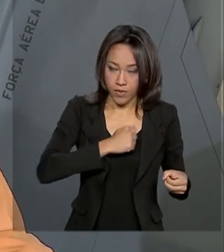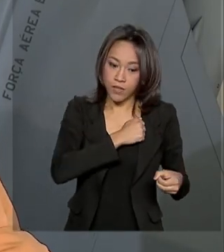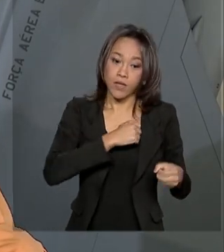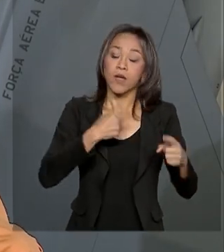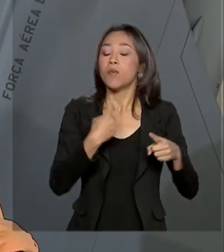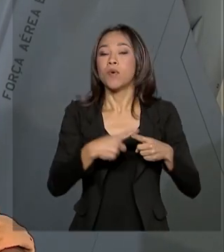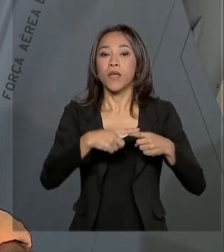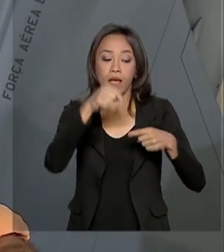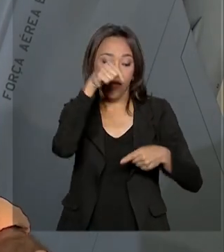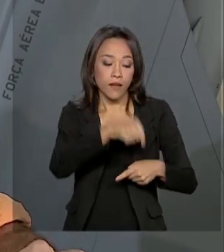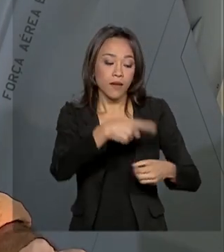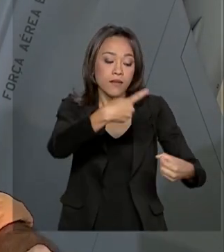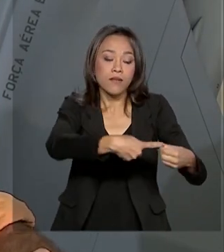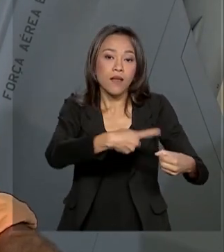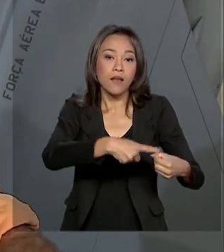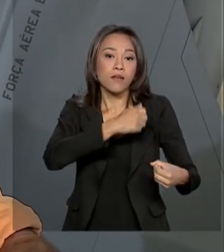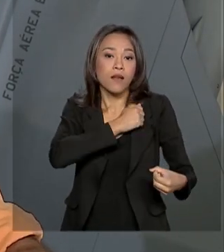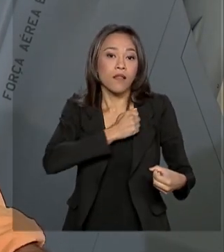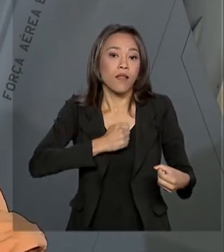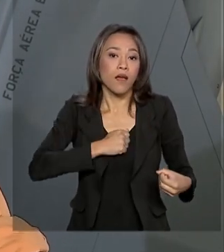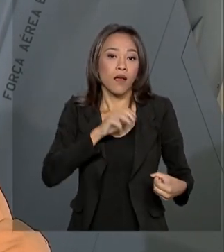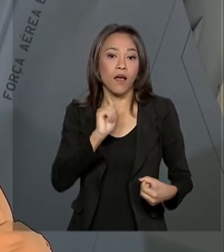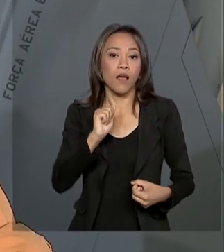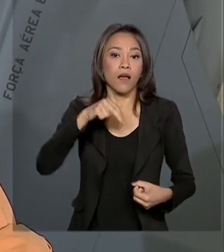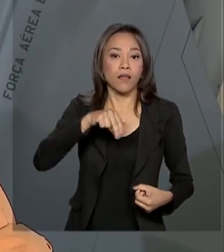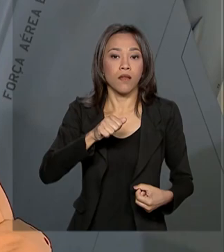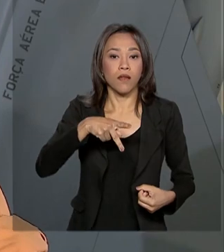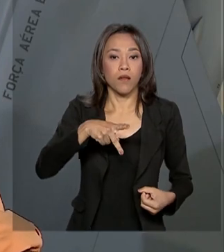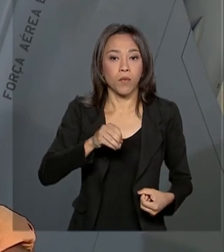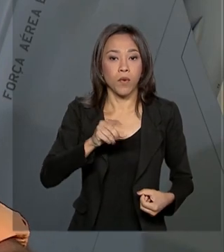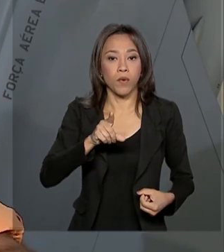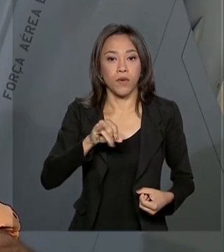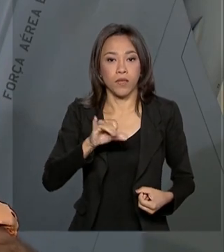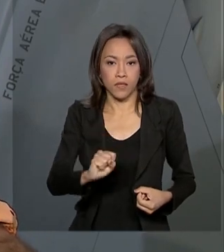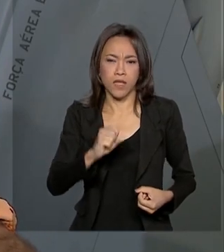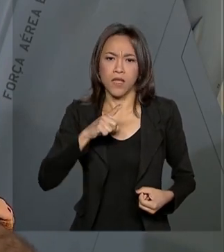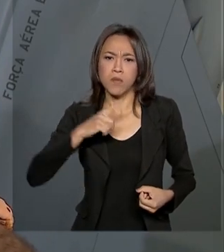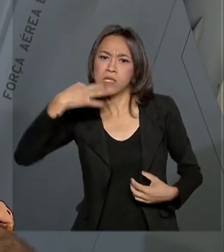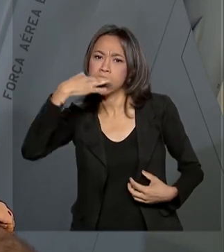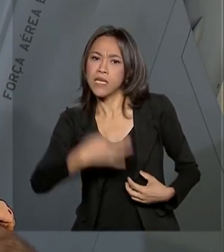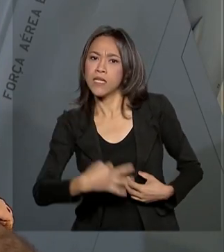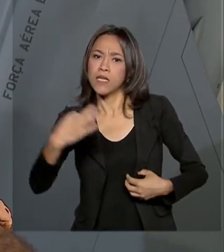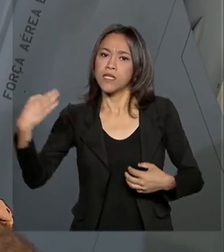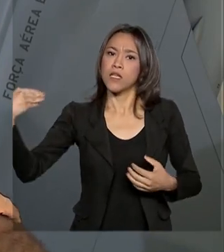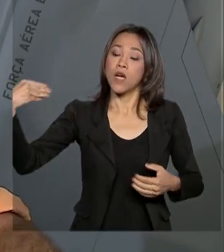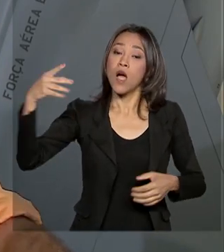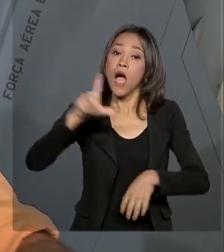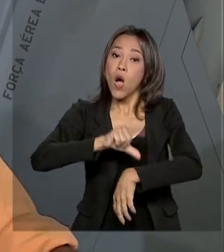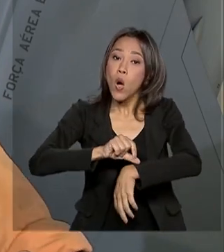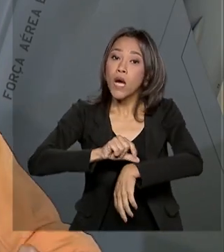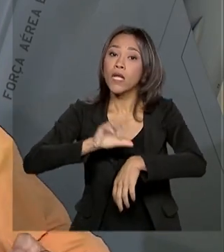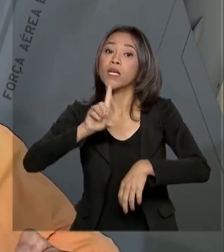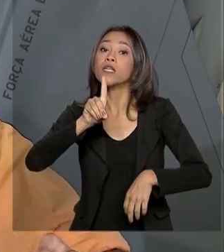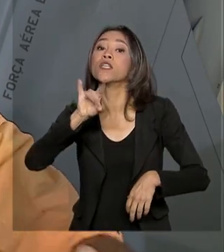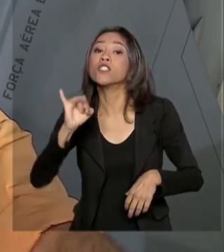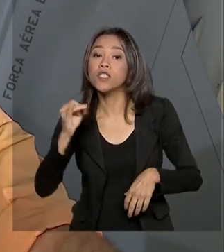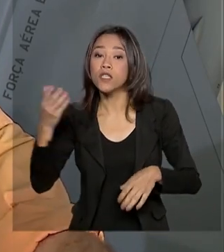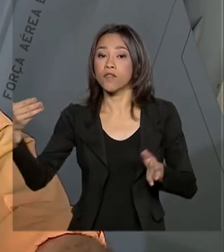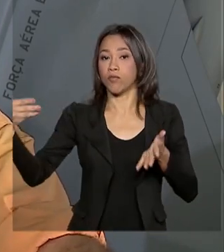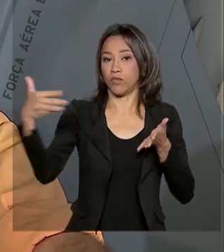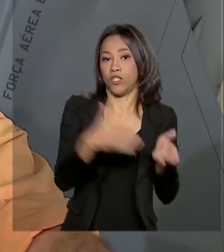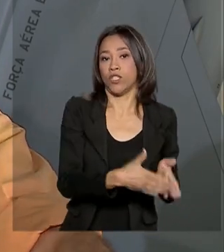Anápolis, nós teremos a exata certeza de data e hora de chegada desses pacientes e se, mercê de Deus,